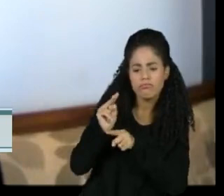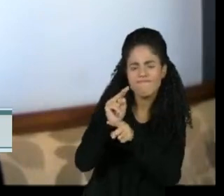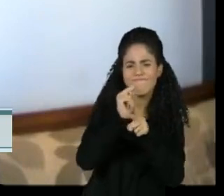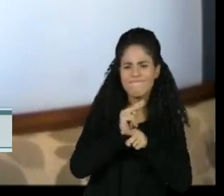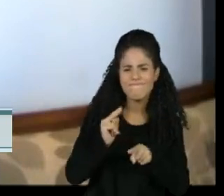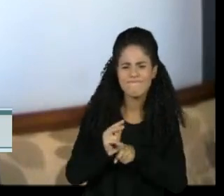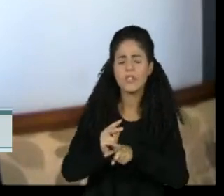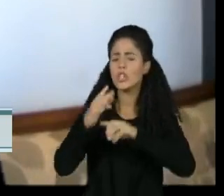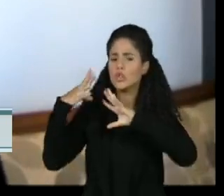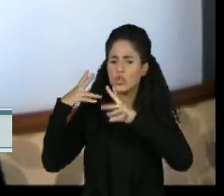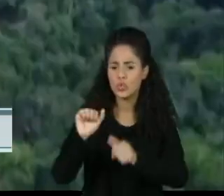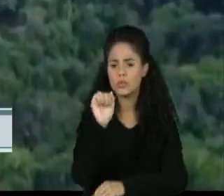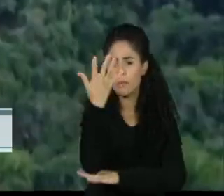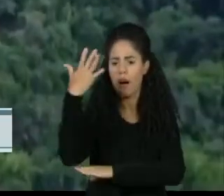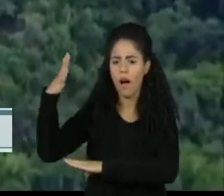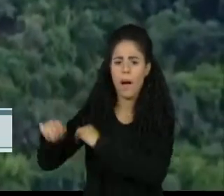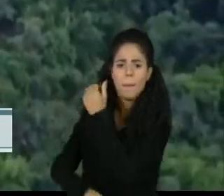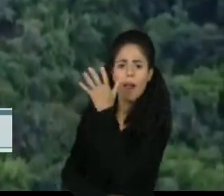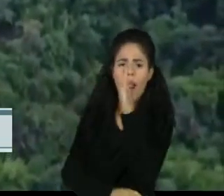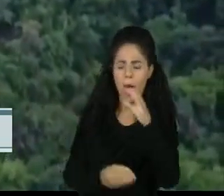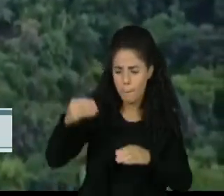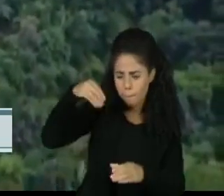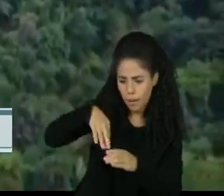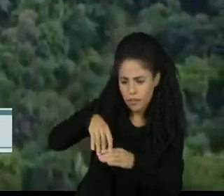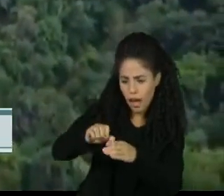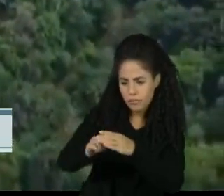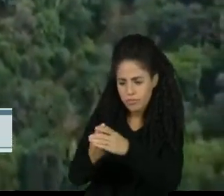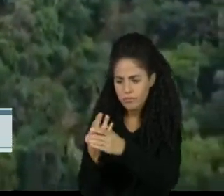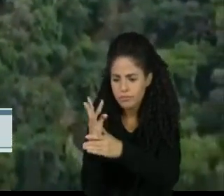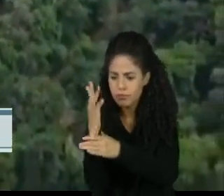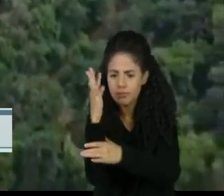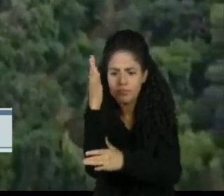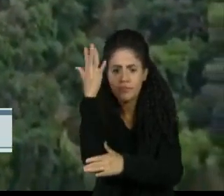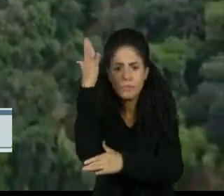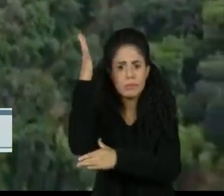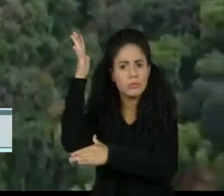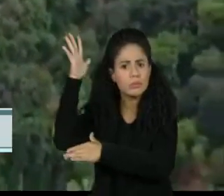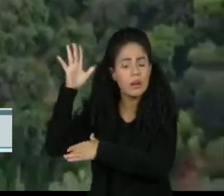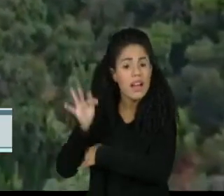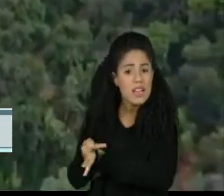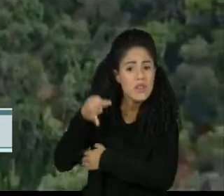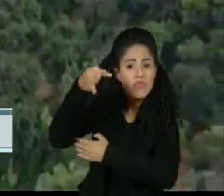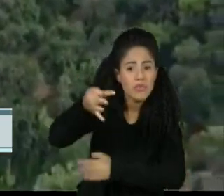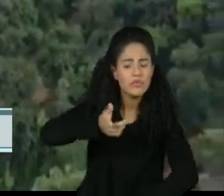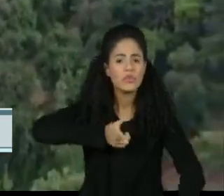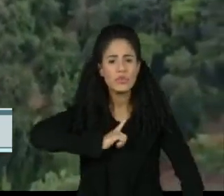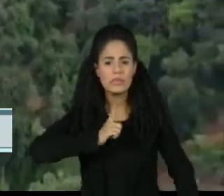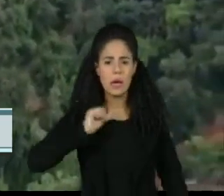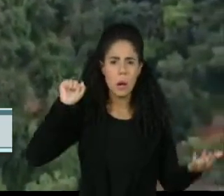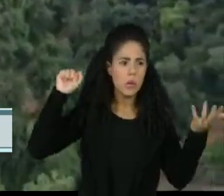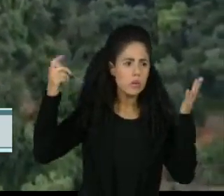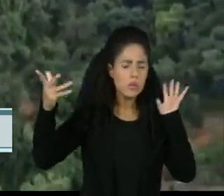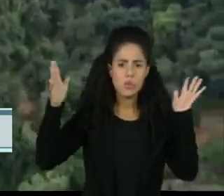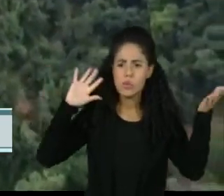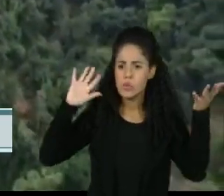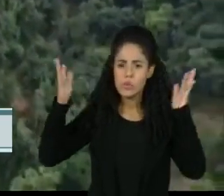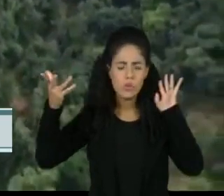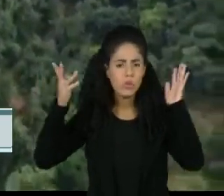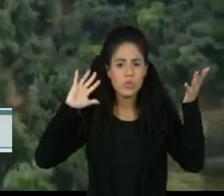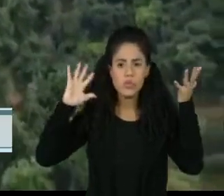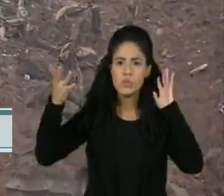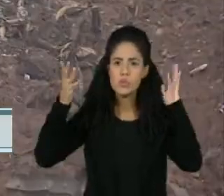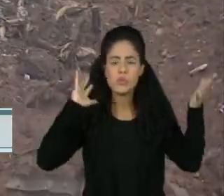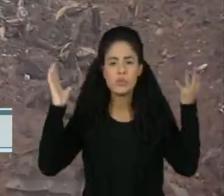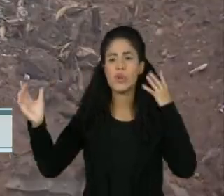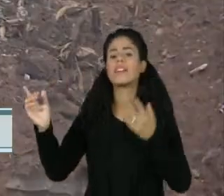conservação, de reflorestamento, elas são ações que no futuro, por mais que essas mudanças do clima não aconteçam, elas vão